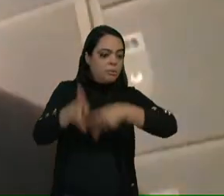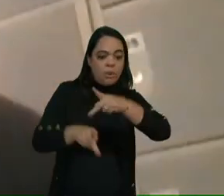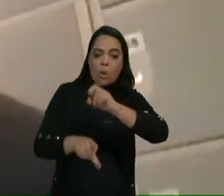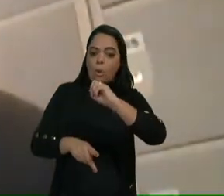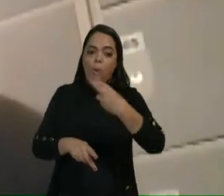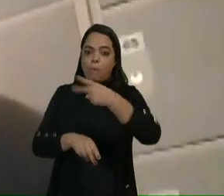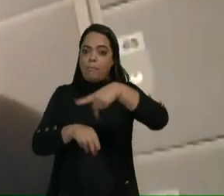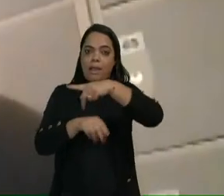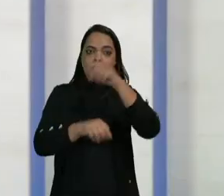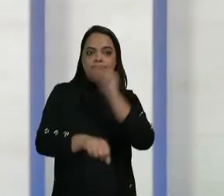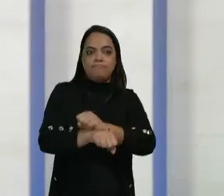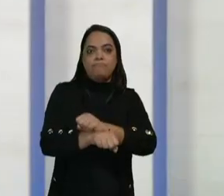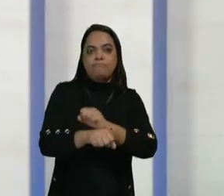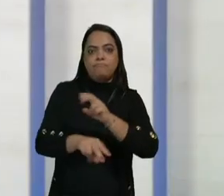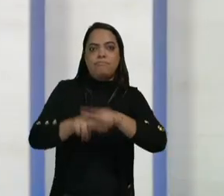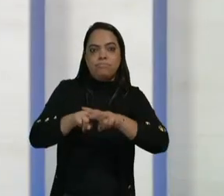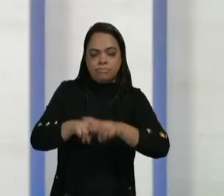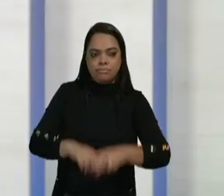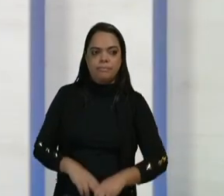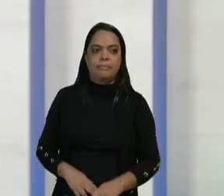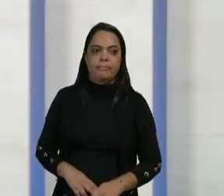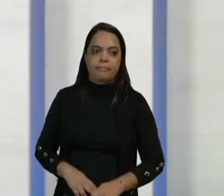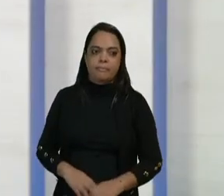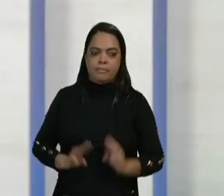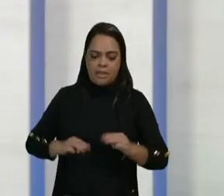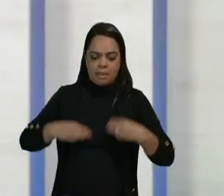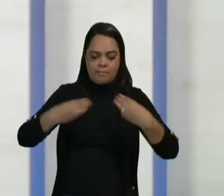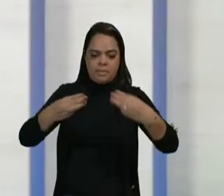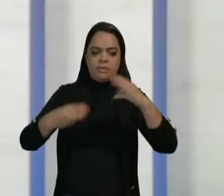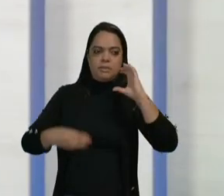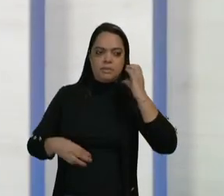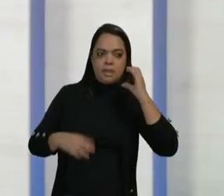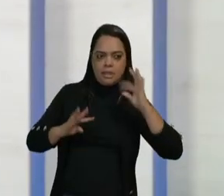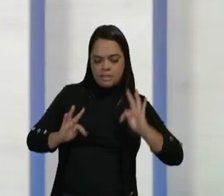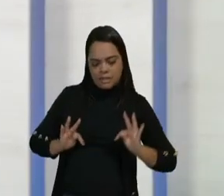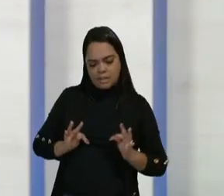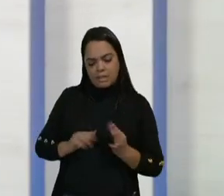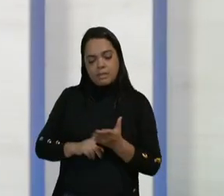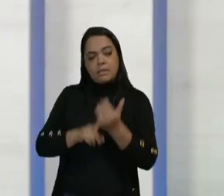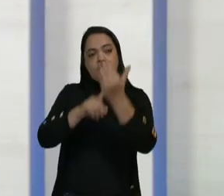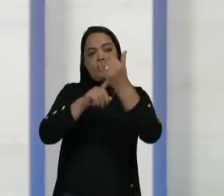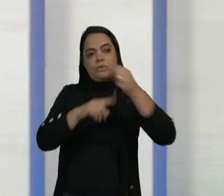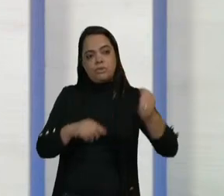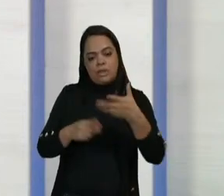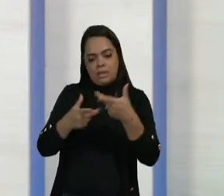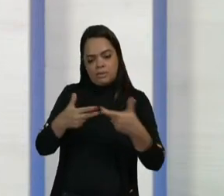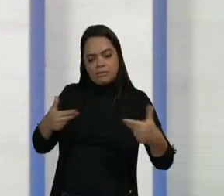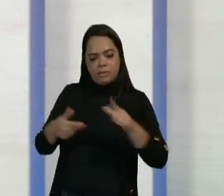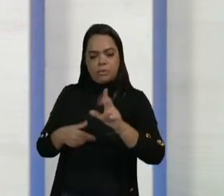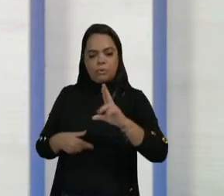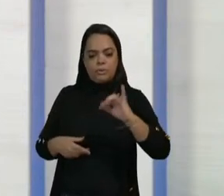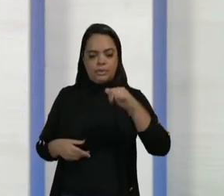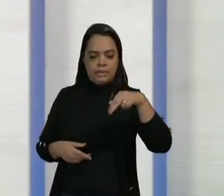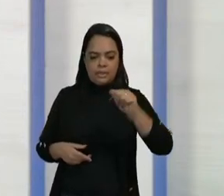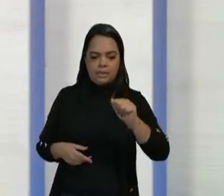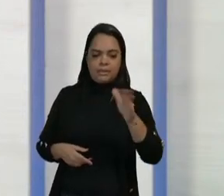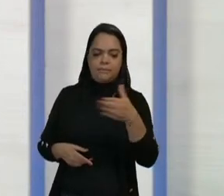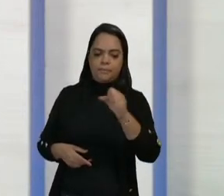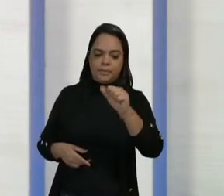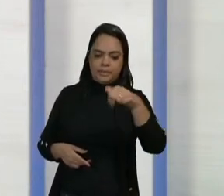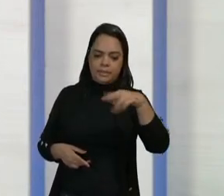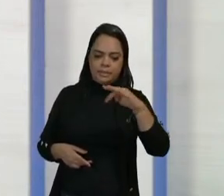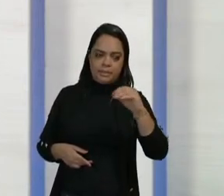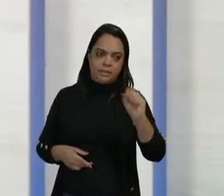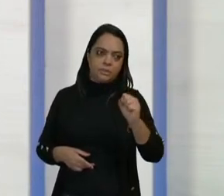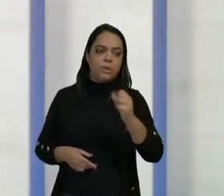até mesmo um país. A ministra da Ciência, Tecnologia e Inovação, Luciana Santos, prometeu retomar